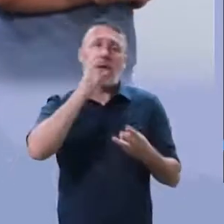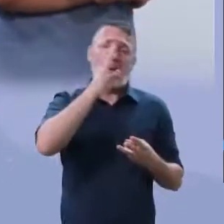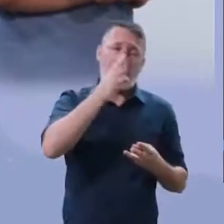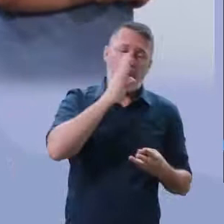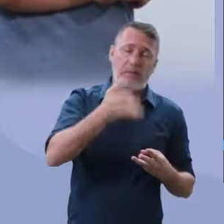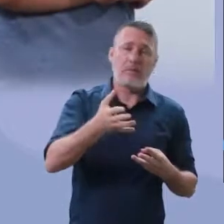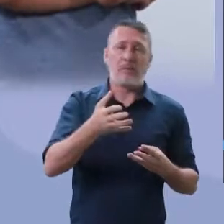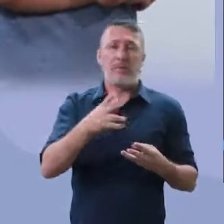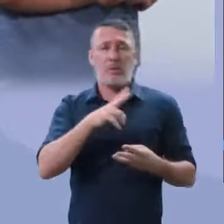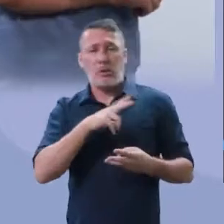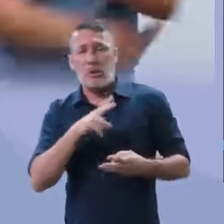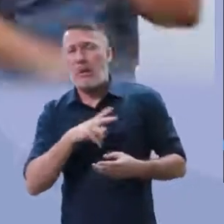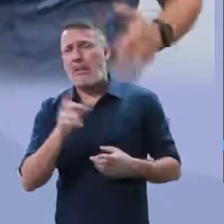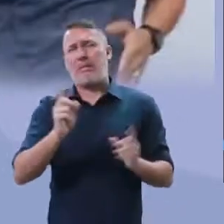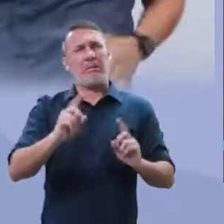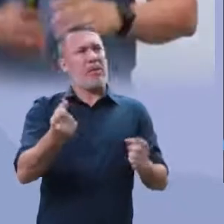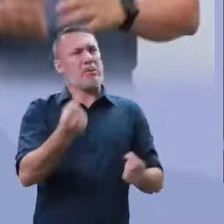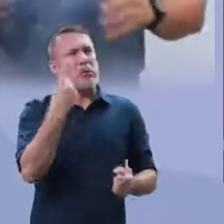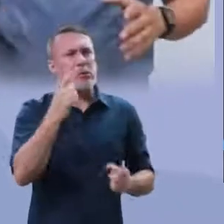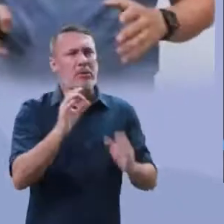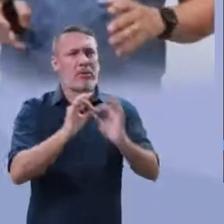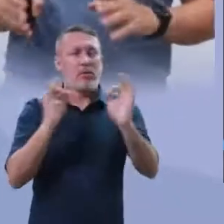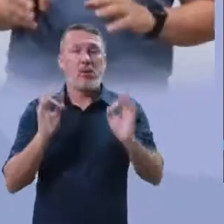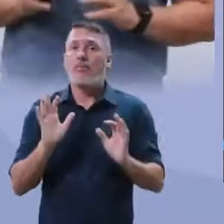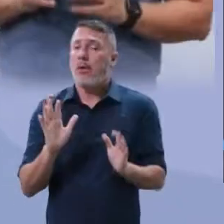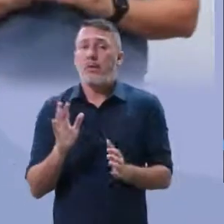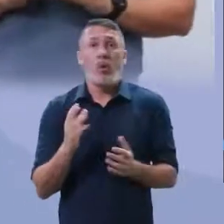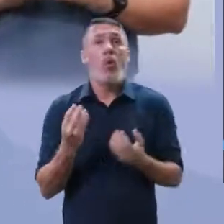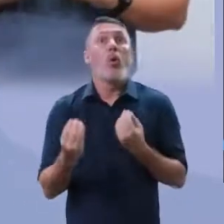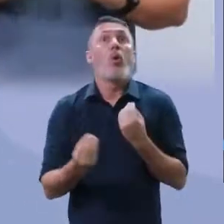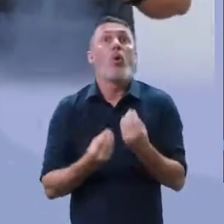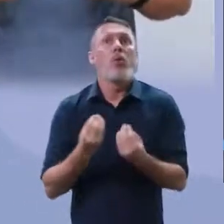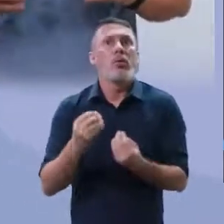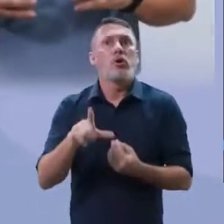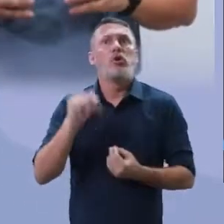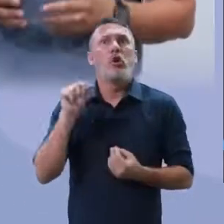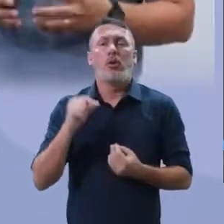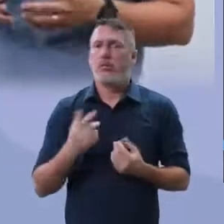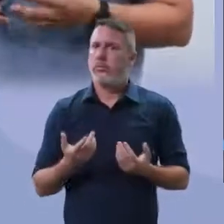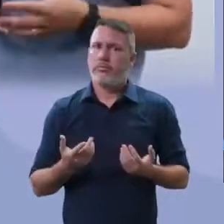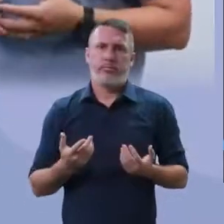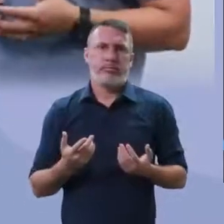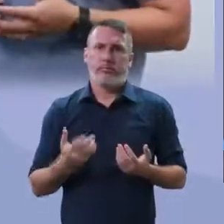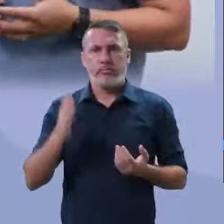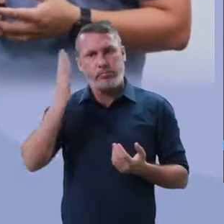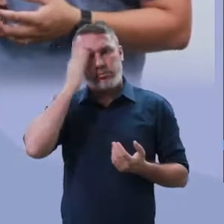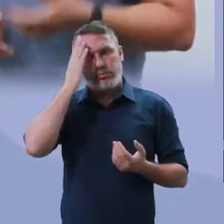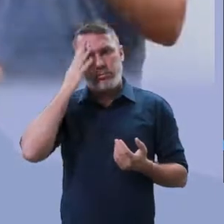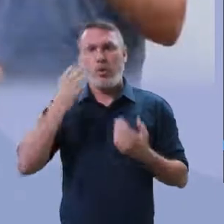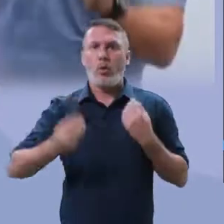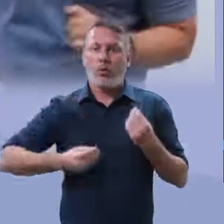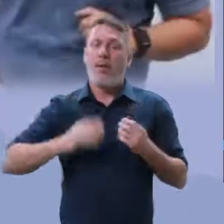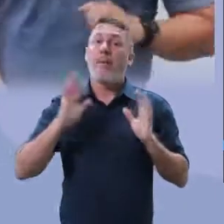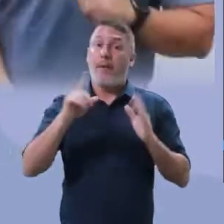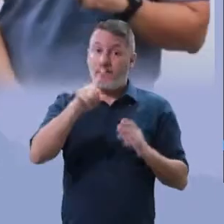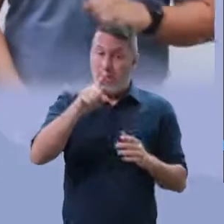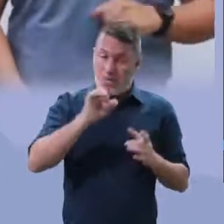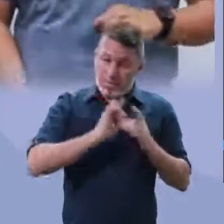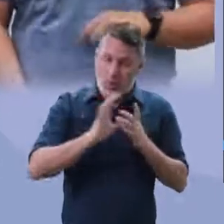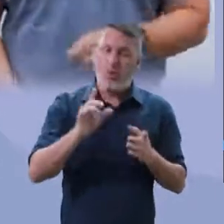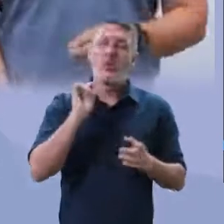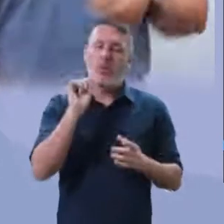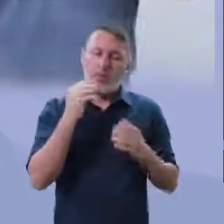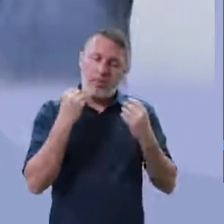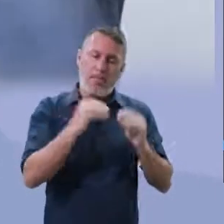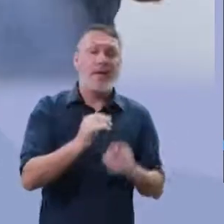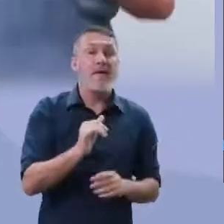escolas particulares sobre a educação à distância. Não, é um absurdo isso. Não tínhamos outra alternativa. A questão é que você pode